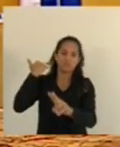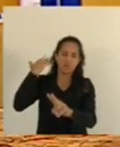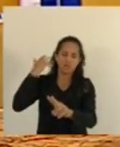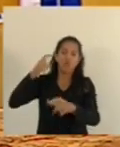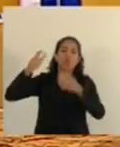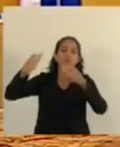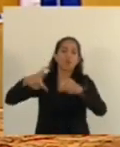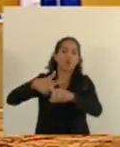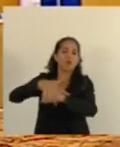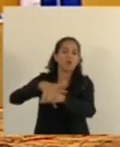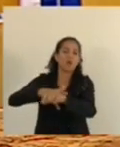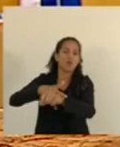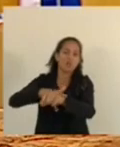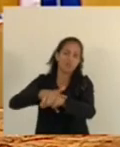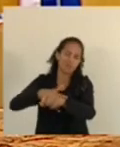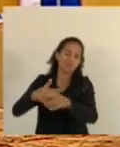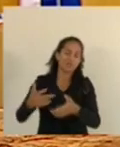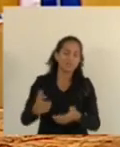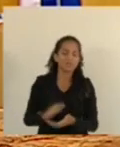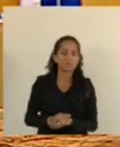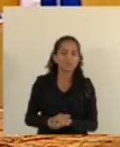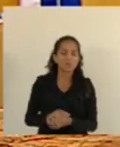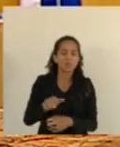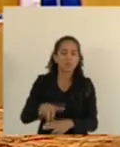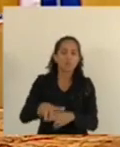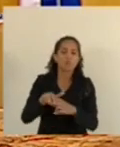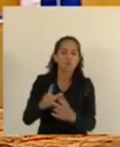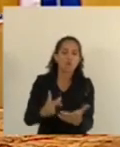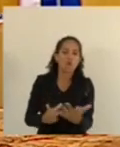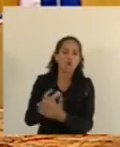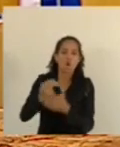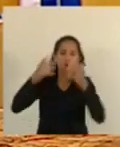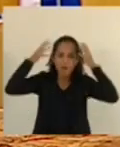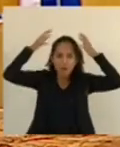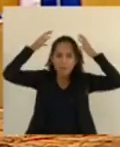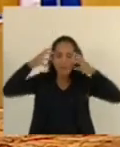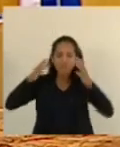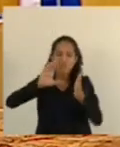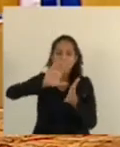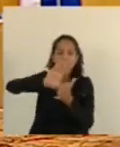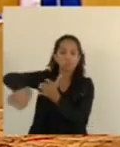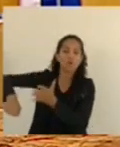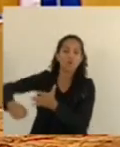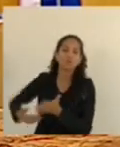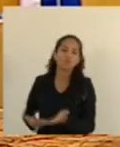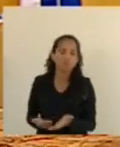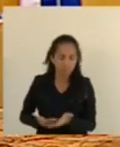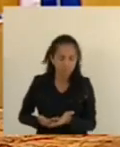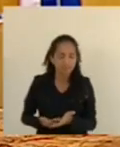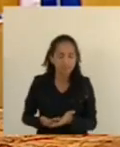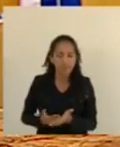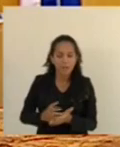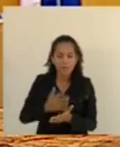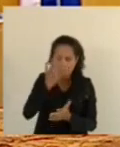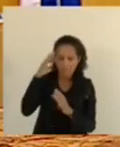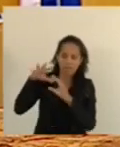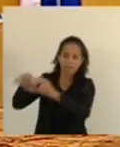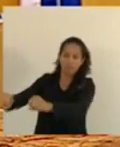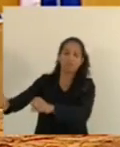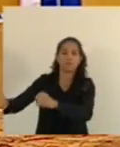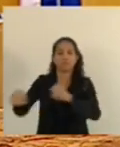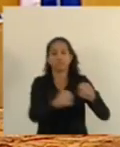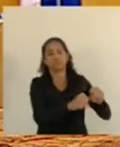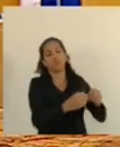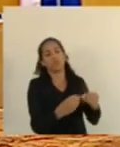Guarapari, deputado Carlos Bom, por haver furtado um capacete. Ele foi levado para a regional.